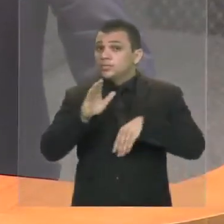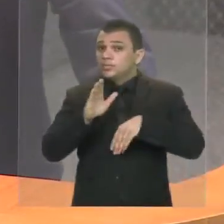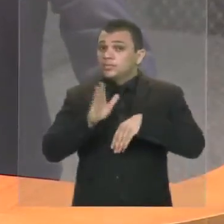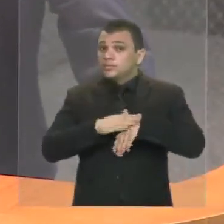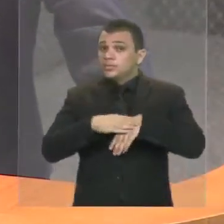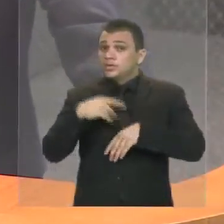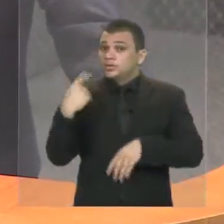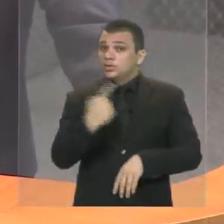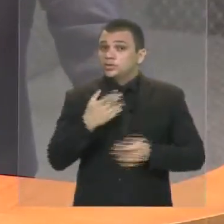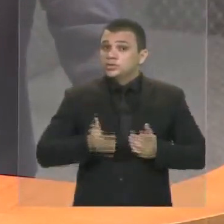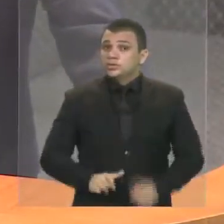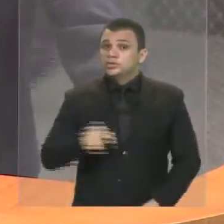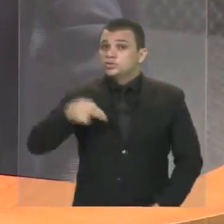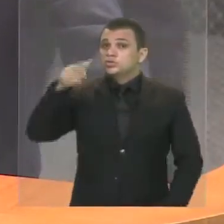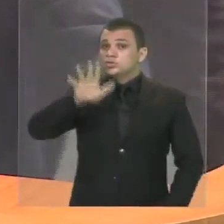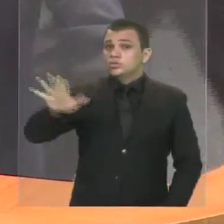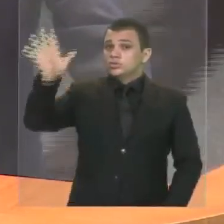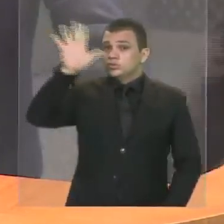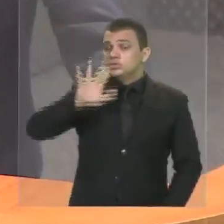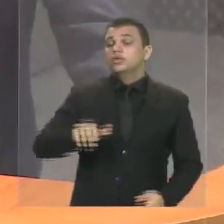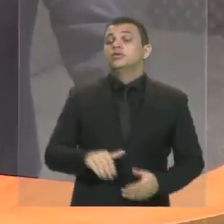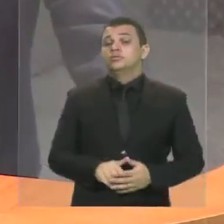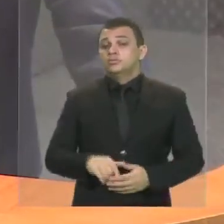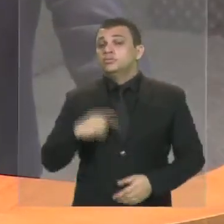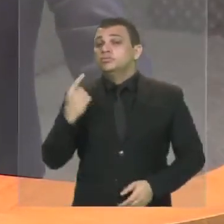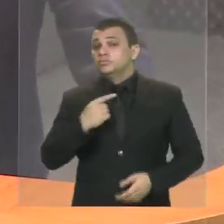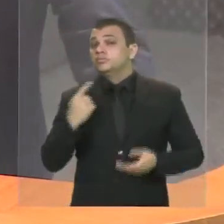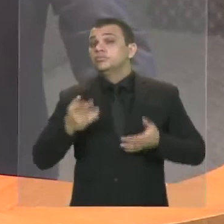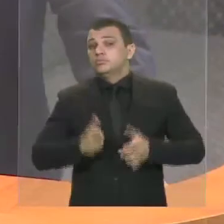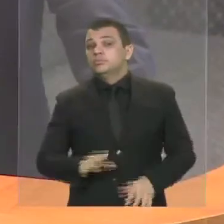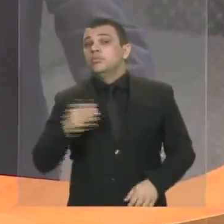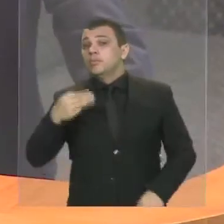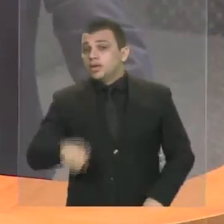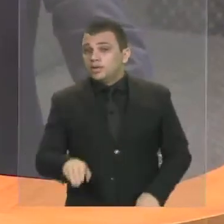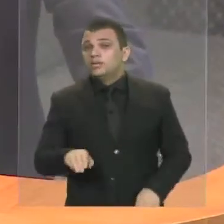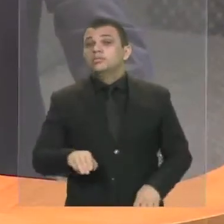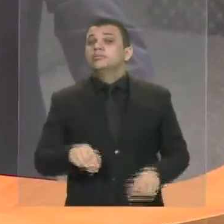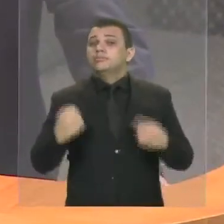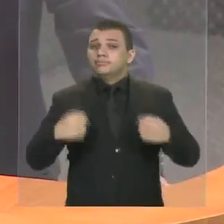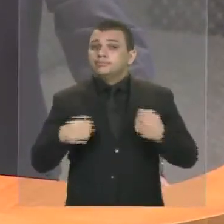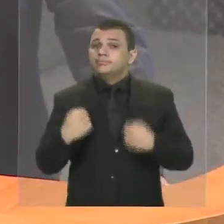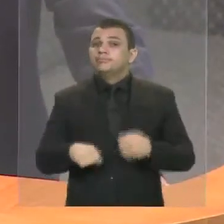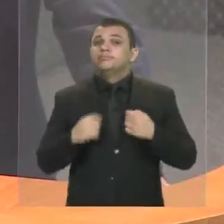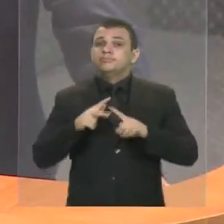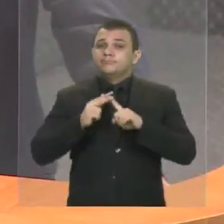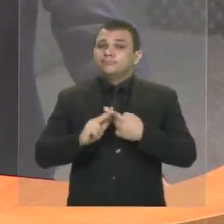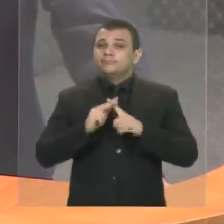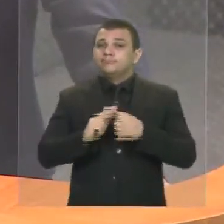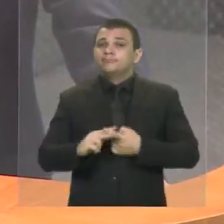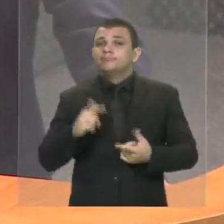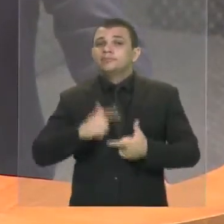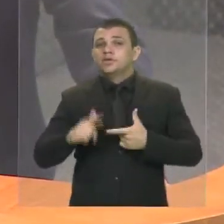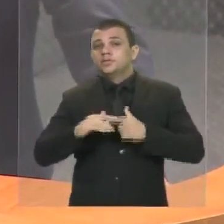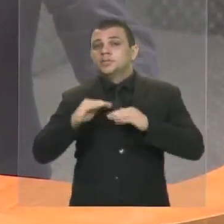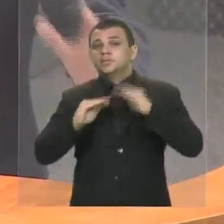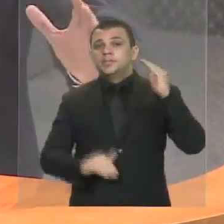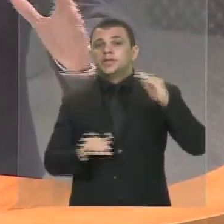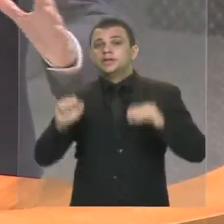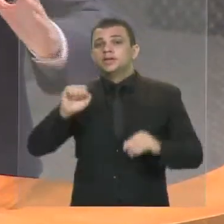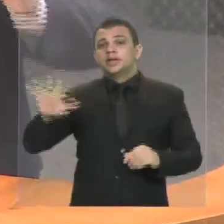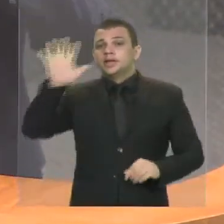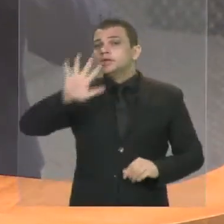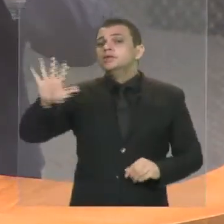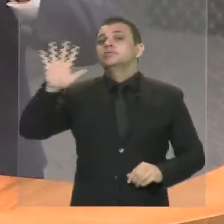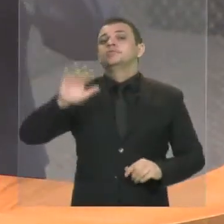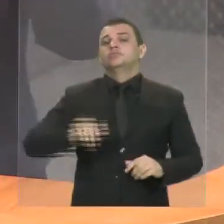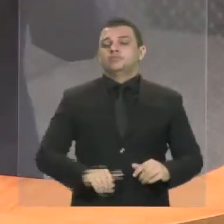maranhenses, que precisamos tanto corrigir as desigualdades sociais nesse país, as desigualdades regionais. Portanto,